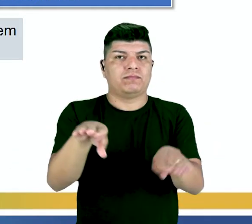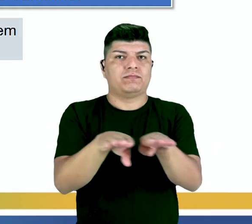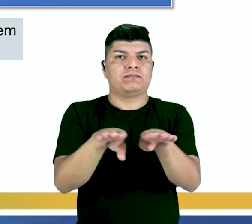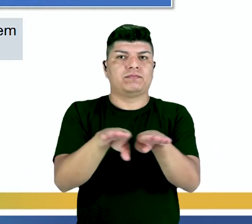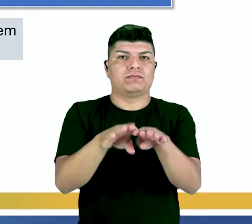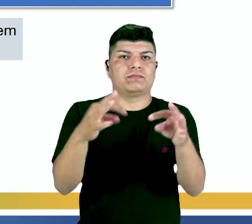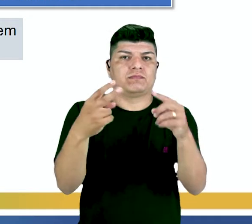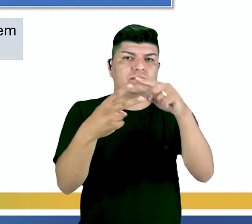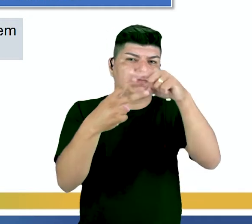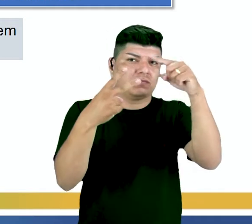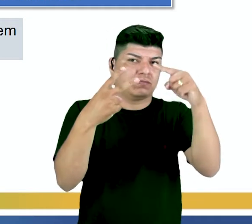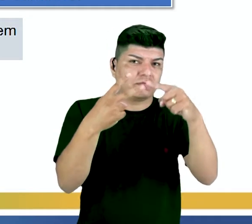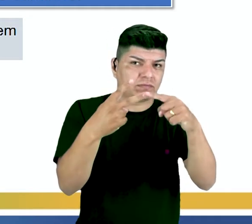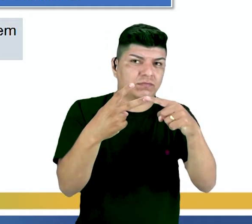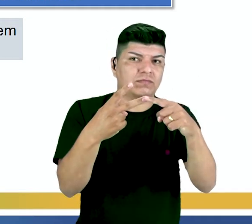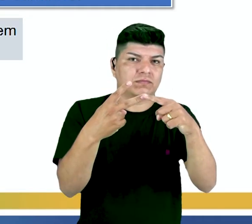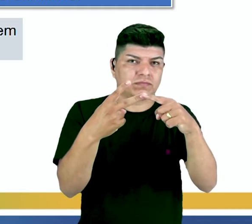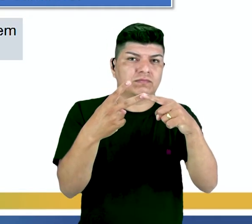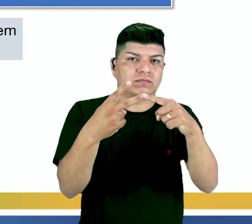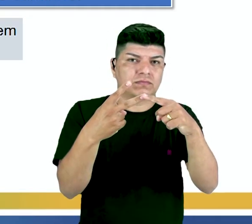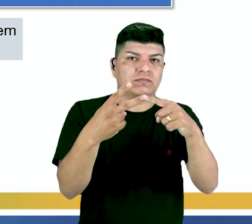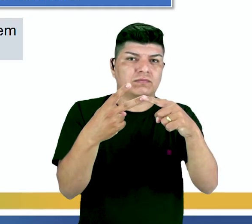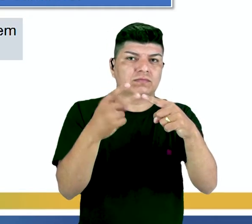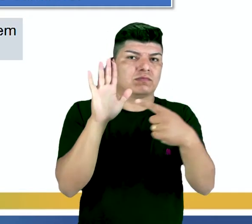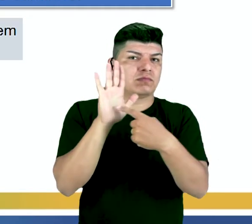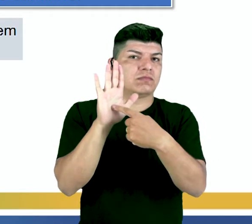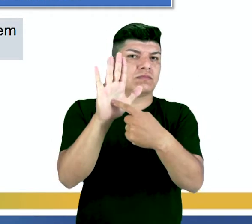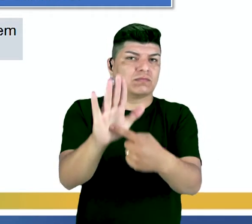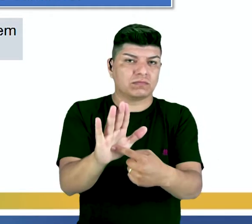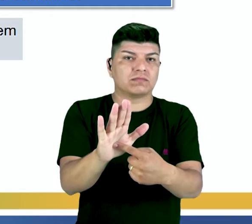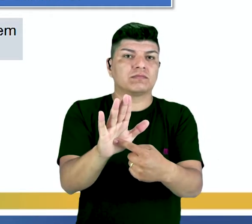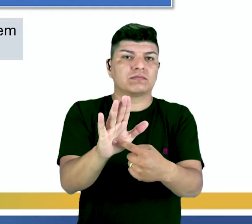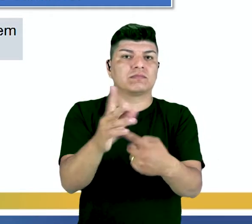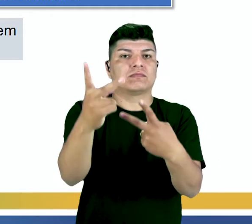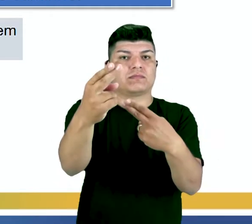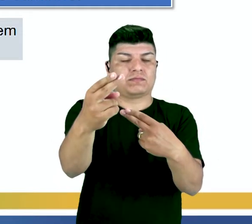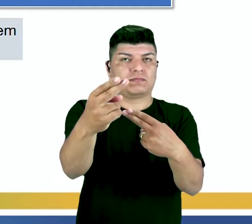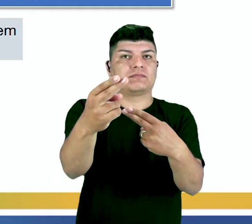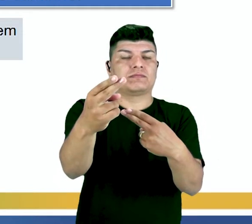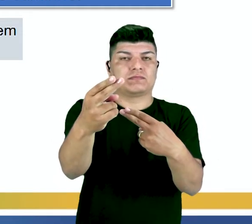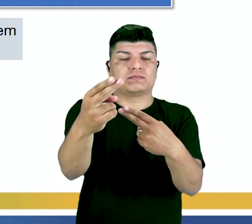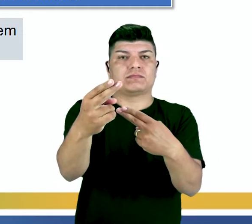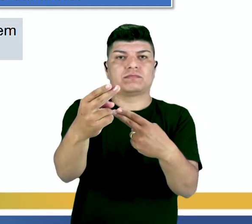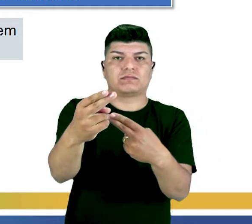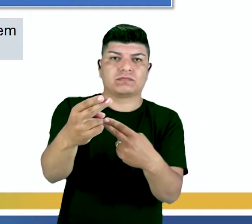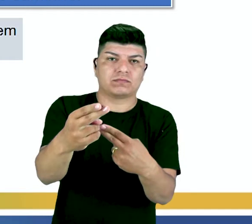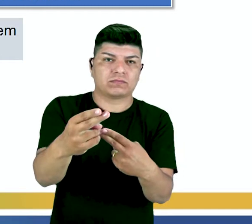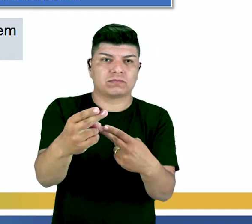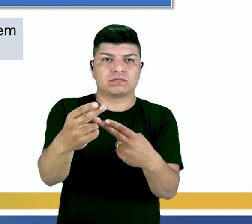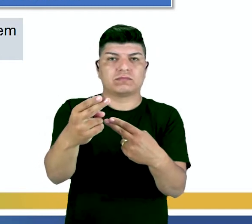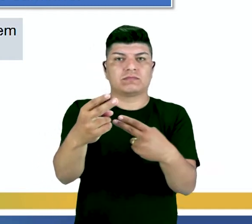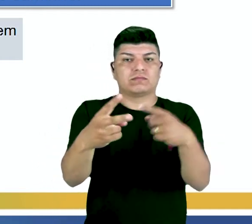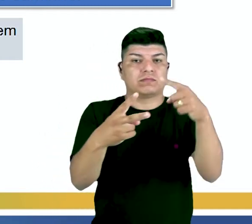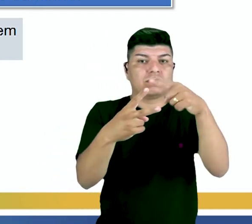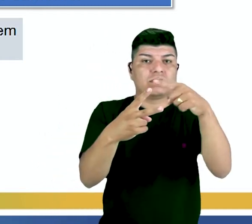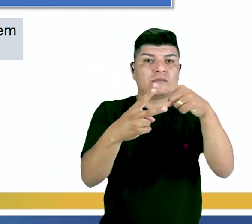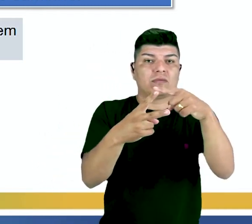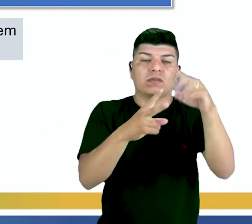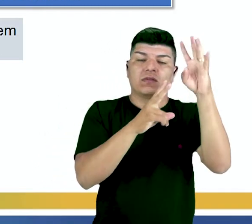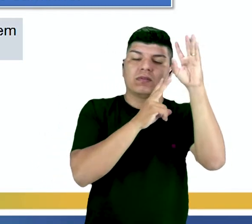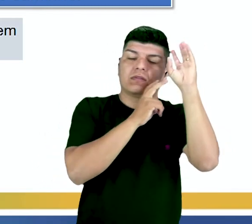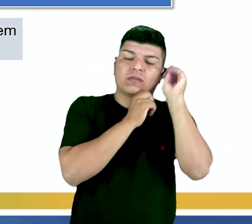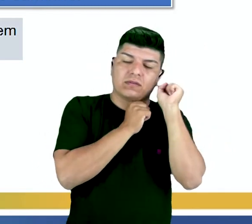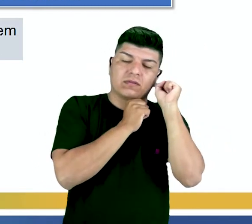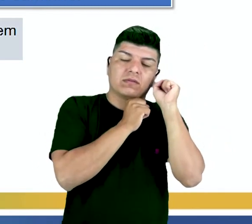execução de duas ações sendo manifestadas, sendo realizadas ao mesmo tempo. Então, enquanto eles dormiam,